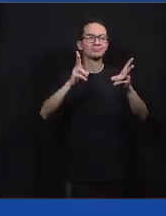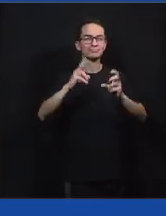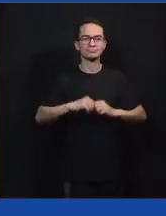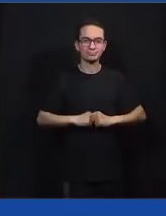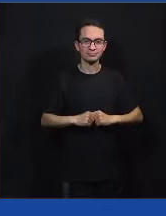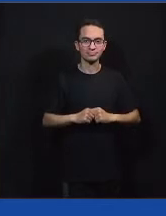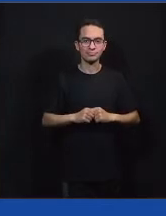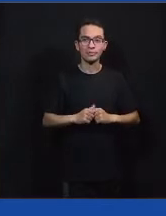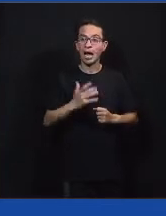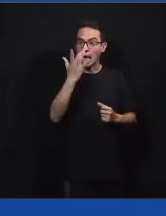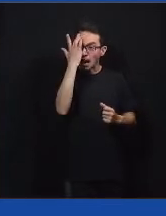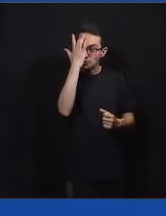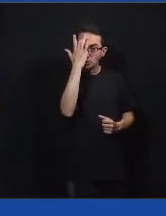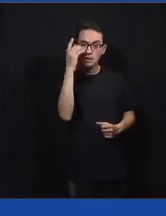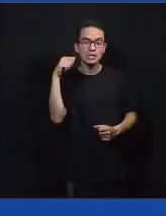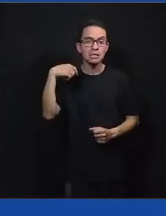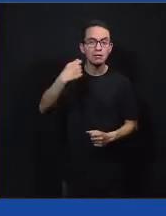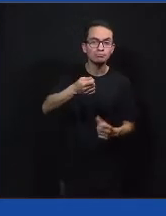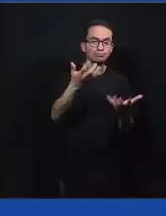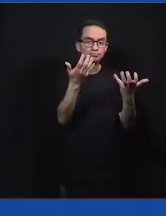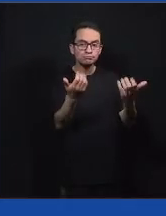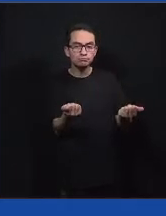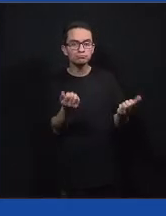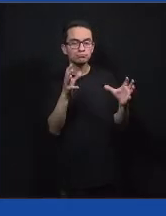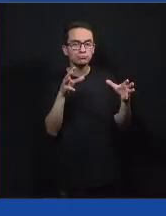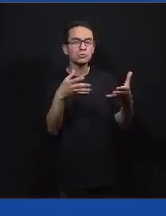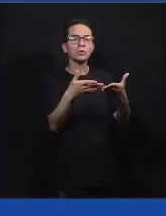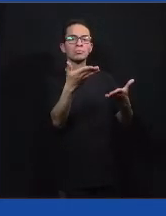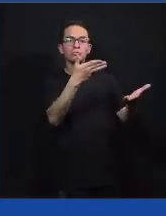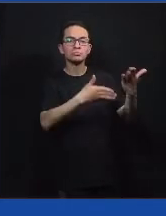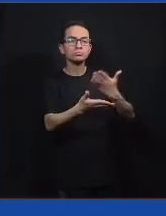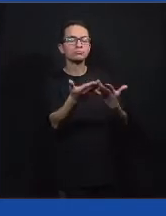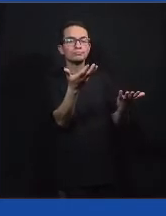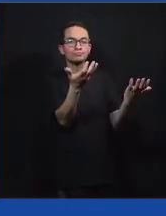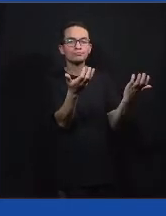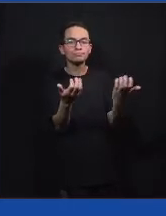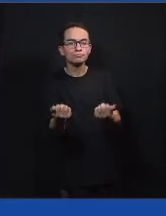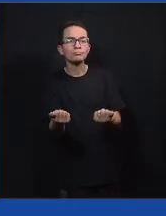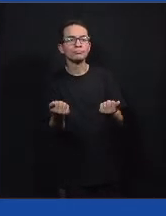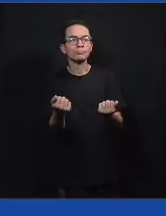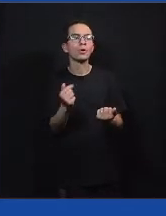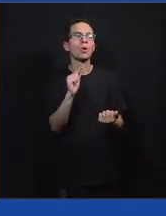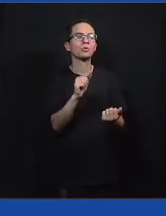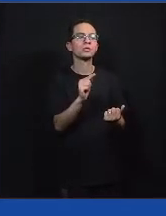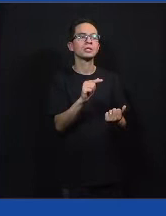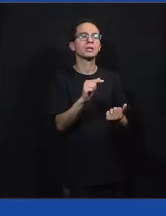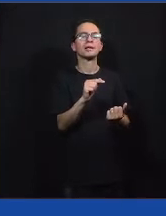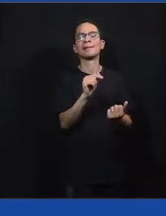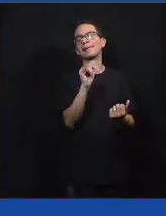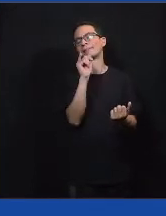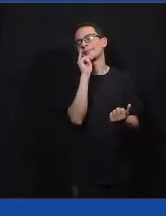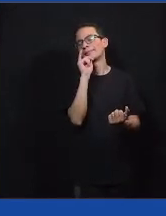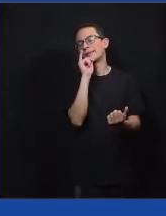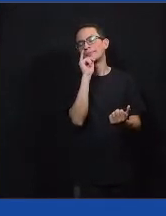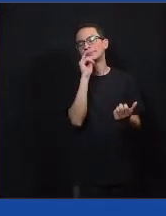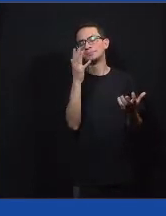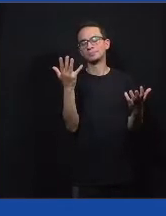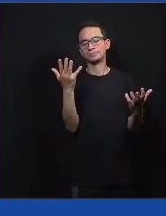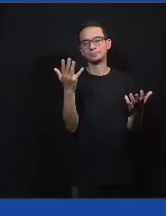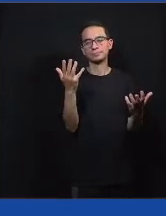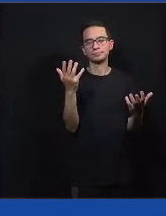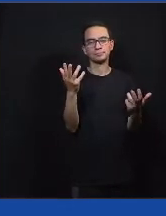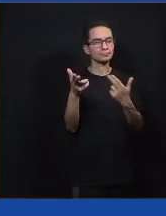fala de acolhimento de grupo e trazendo aqui para um acolhimento político, são espaços como, por exemplo, o qual sua responsa foi.